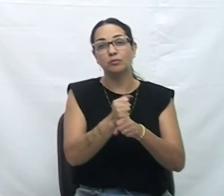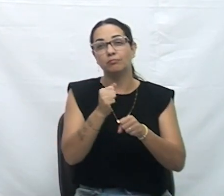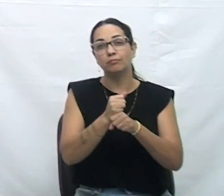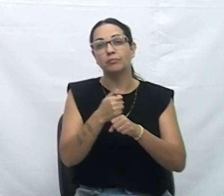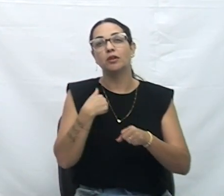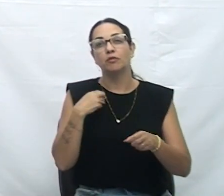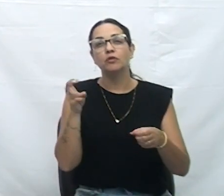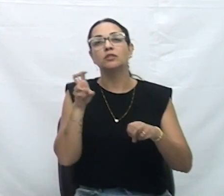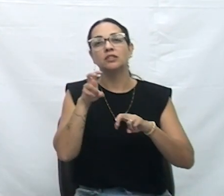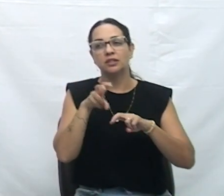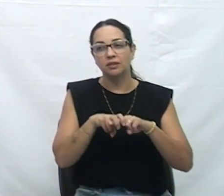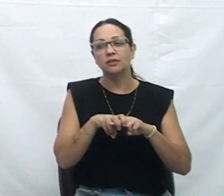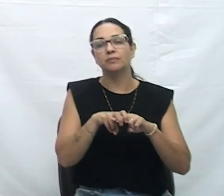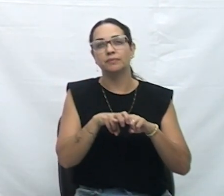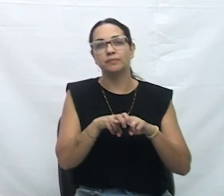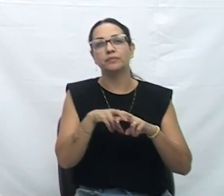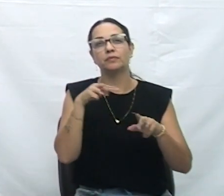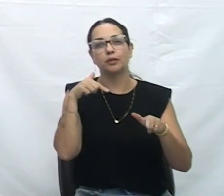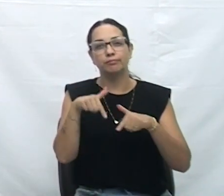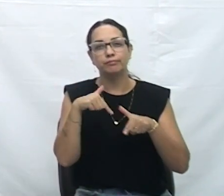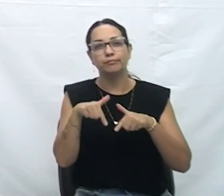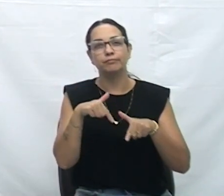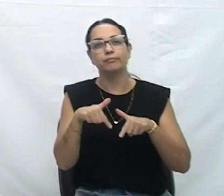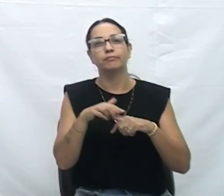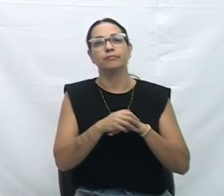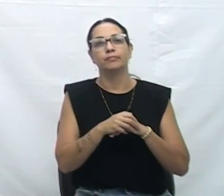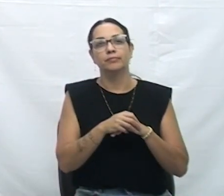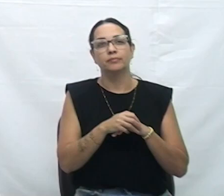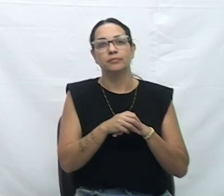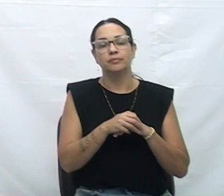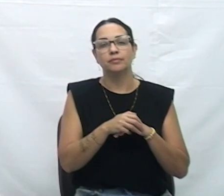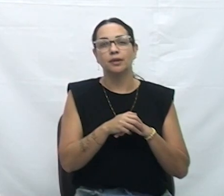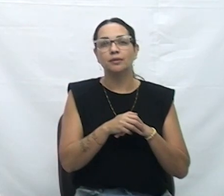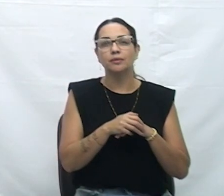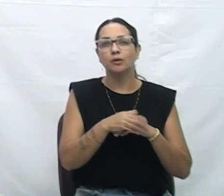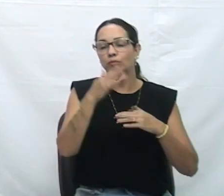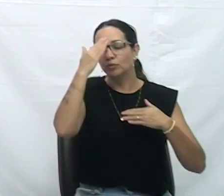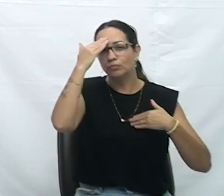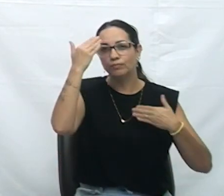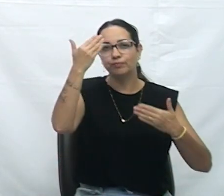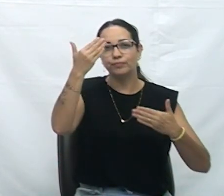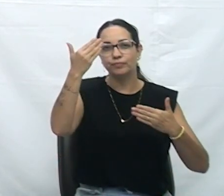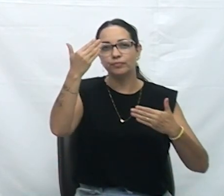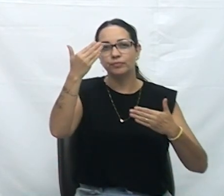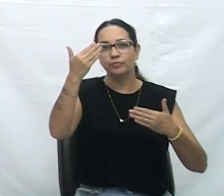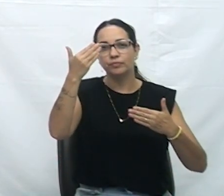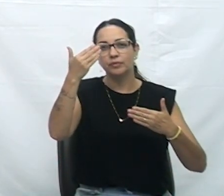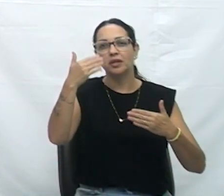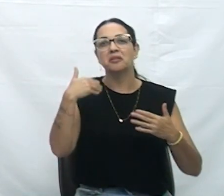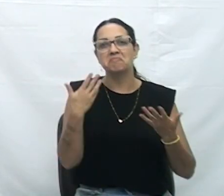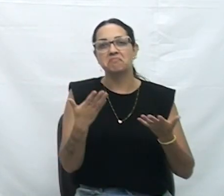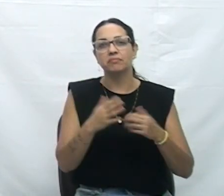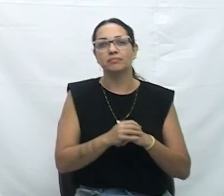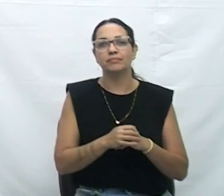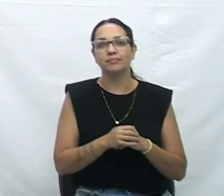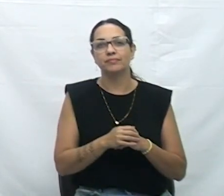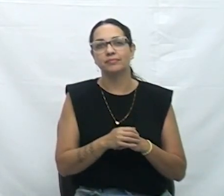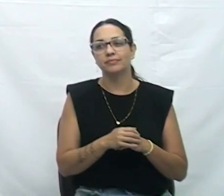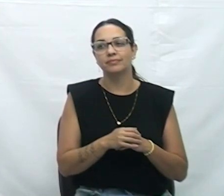que realmente ela vai ser nossa. Tá bom, presidente? Obrigado. Estamos à disposição. Grande parceiro.